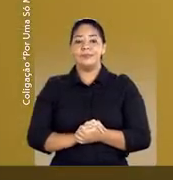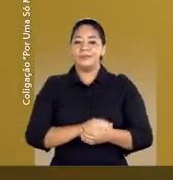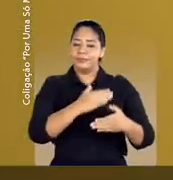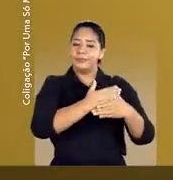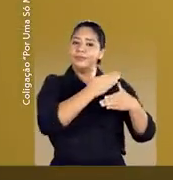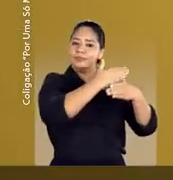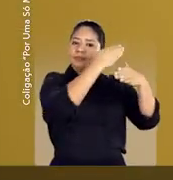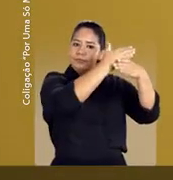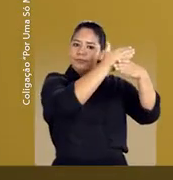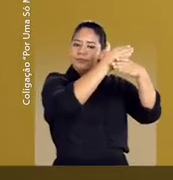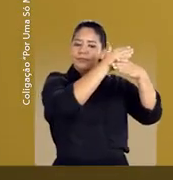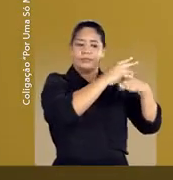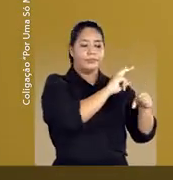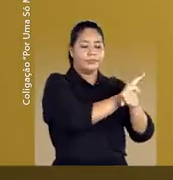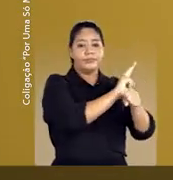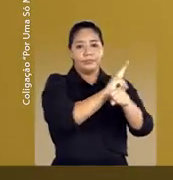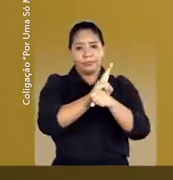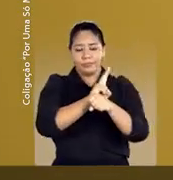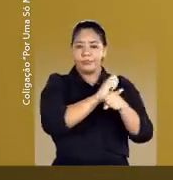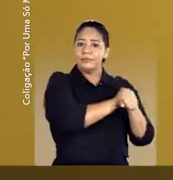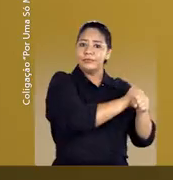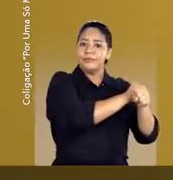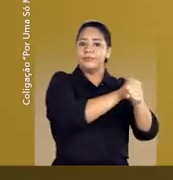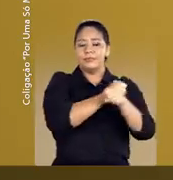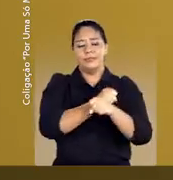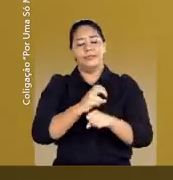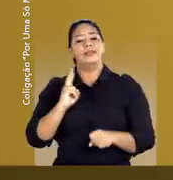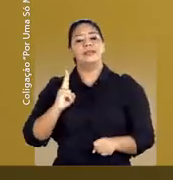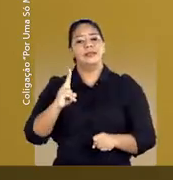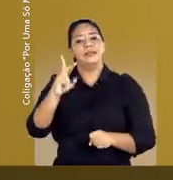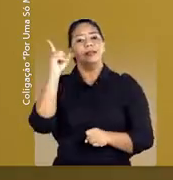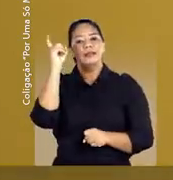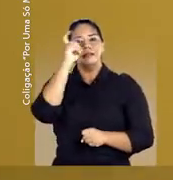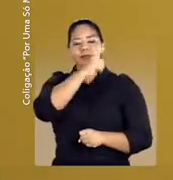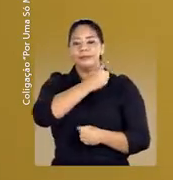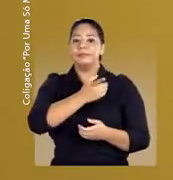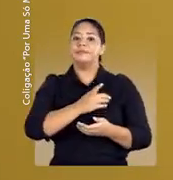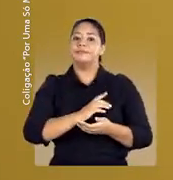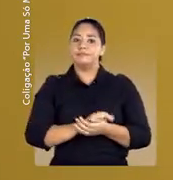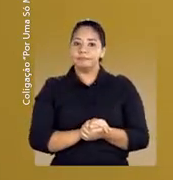Construir, conservar, preservar é sempre mais difícil